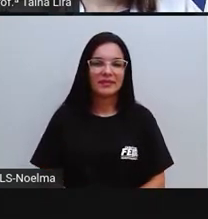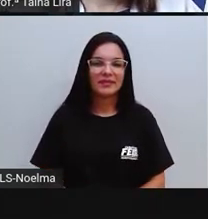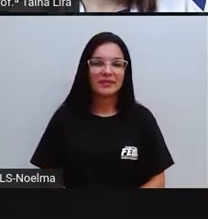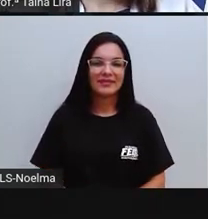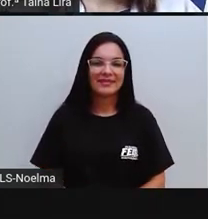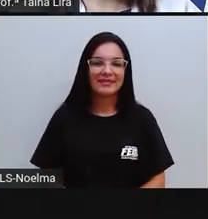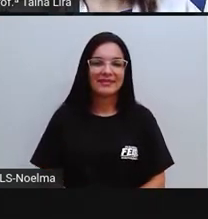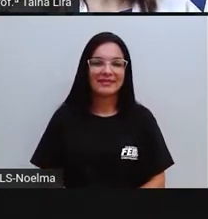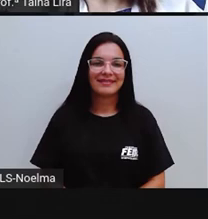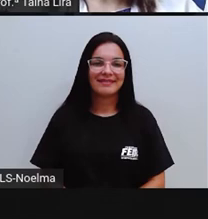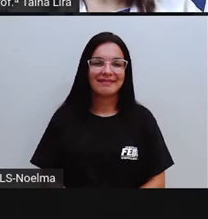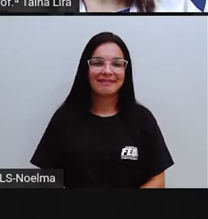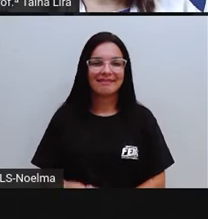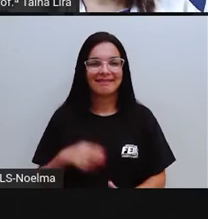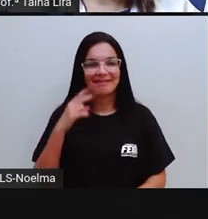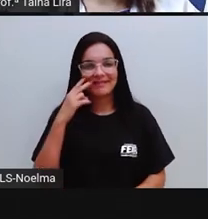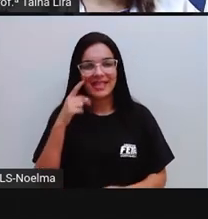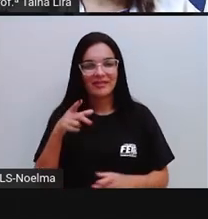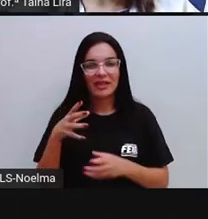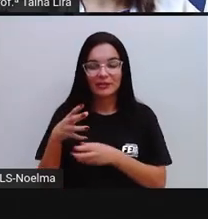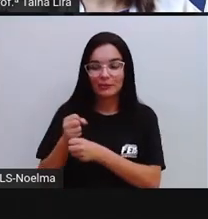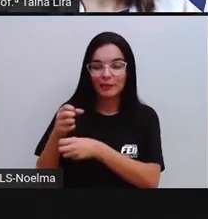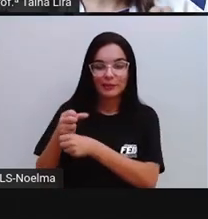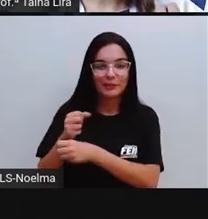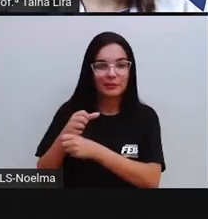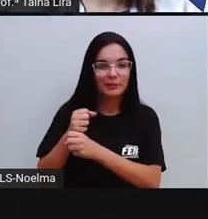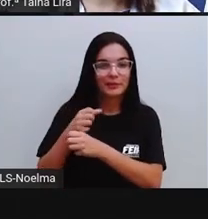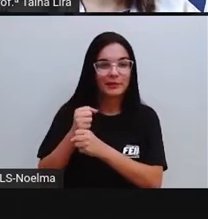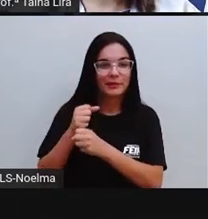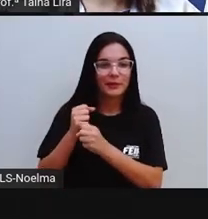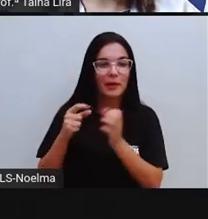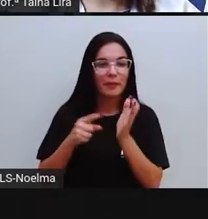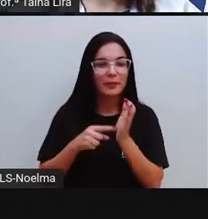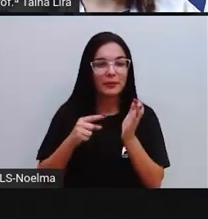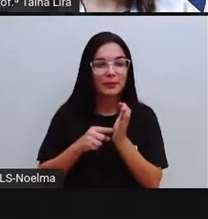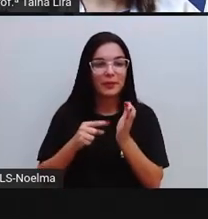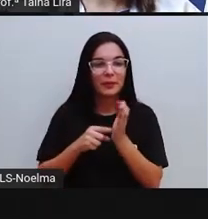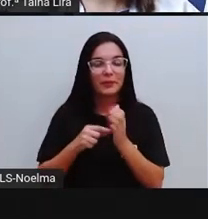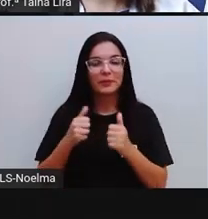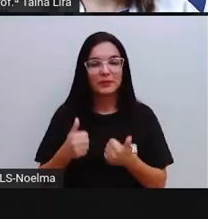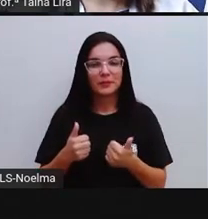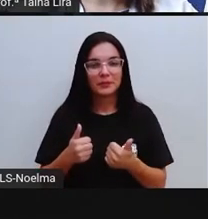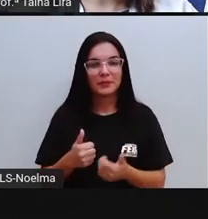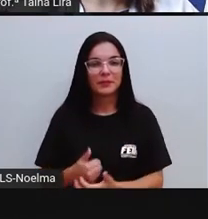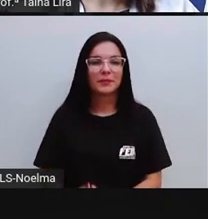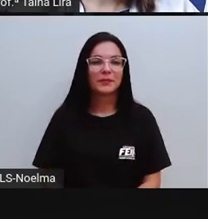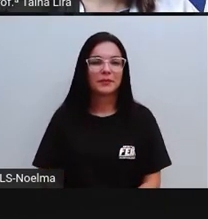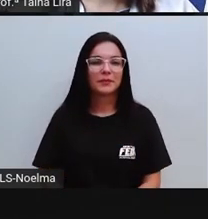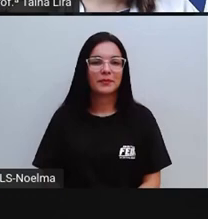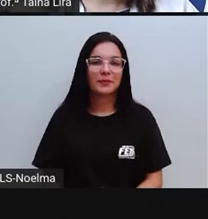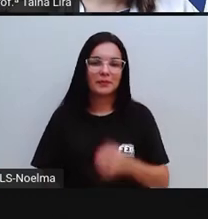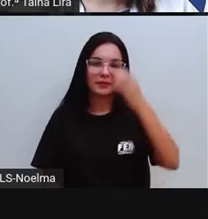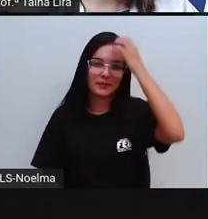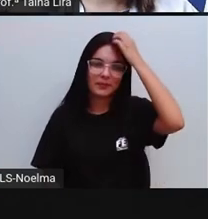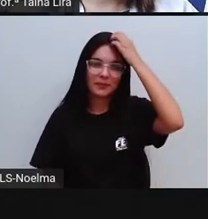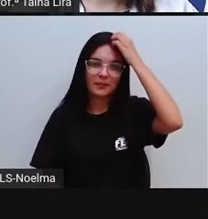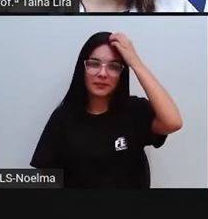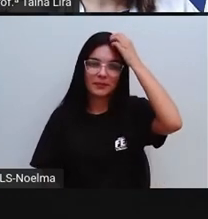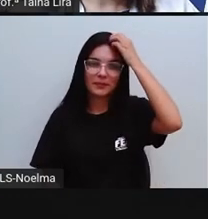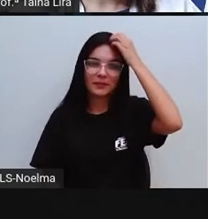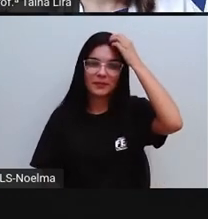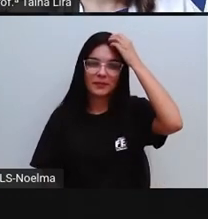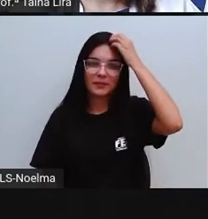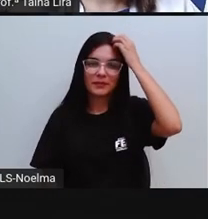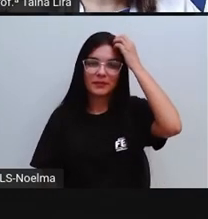E aí você vai acumulando, ó, os pontos aí, certo? Pelo seu jogo, ó.